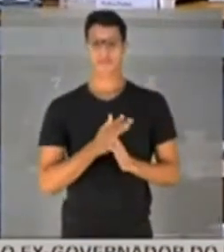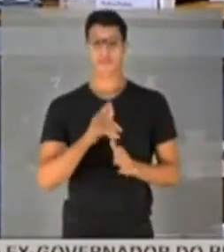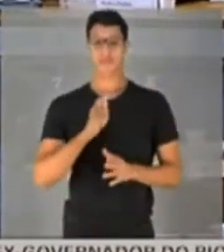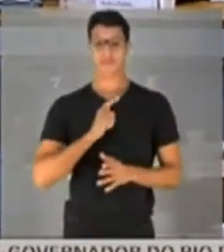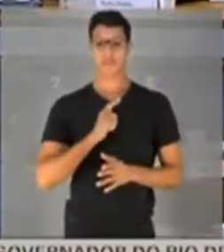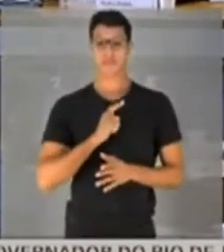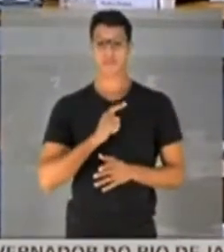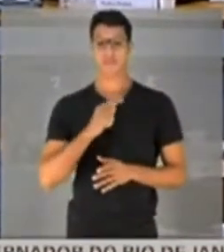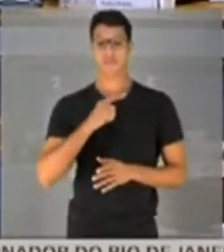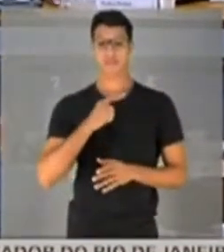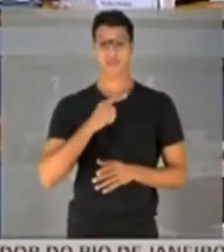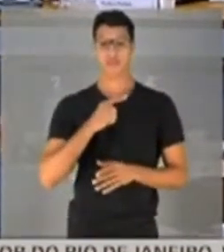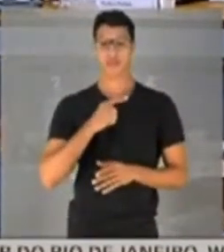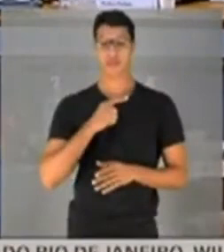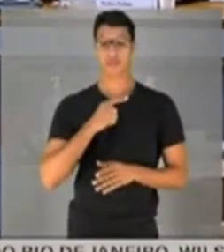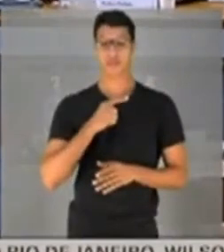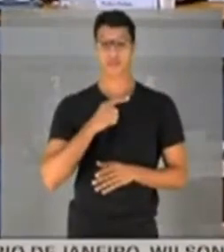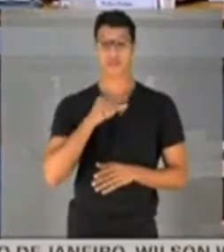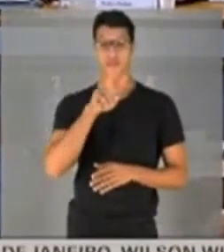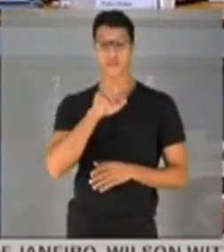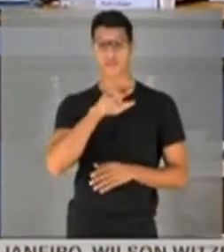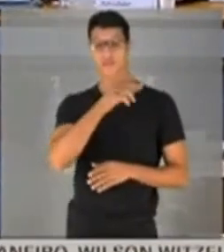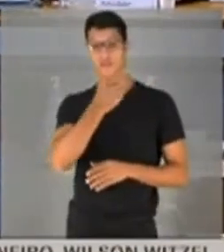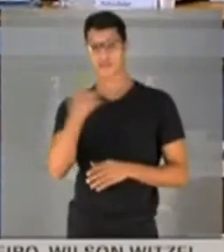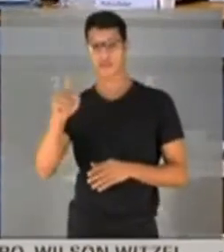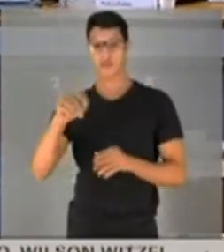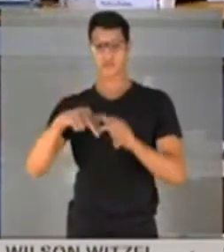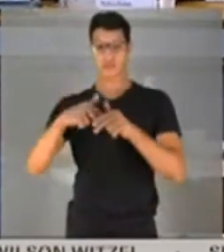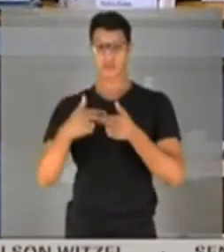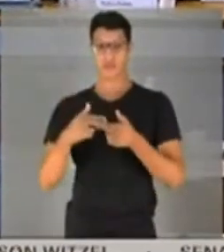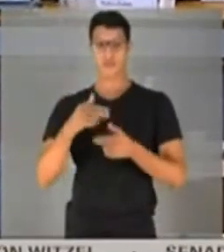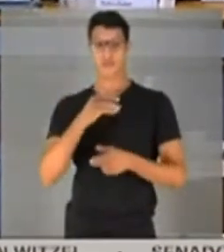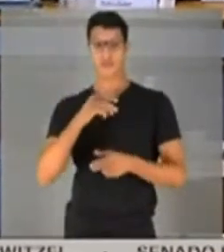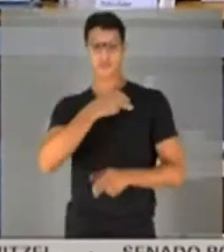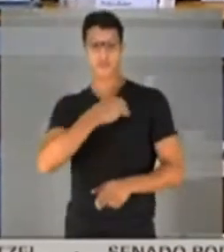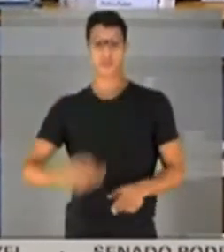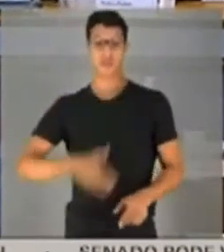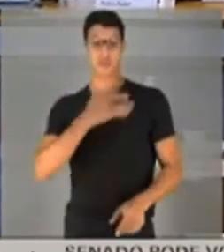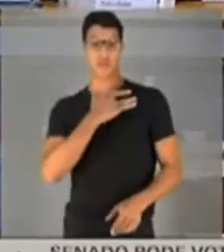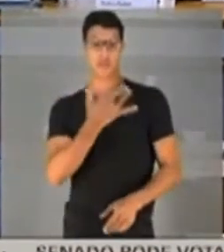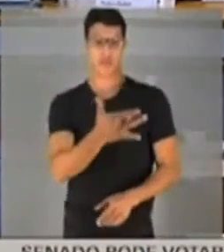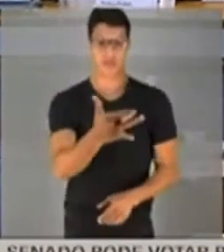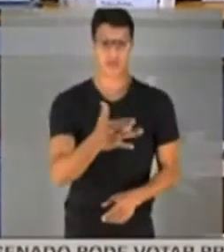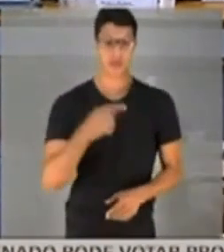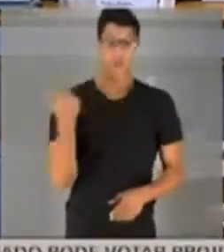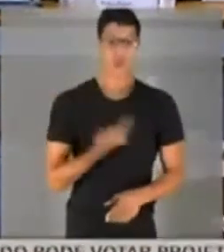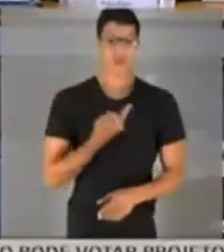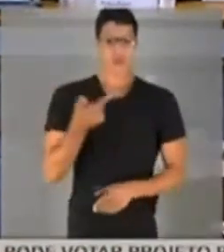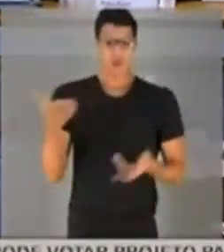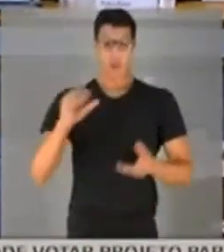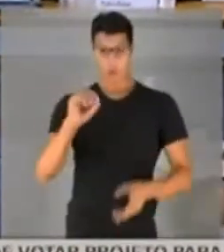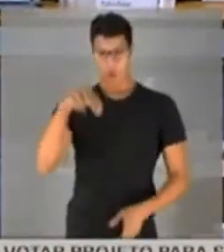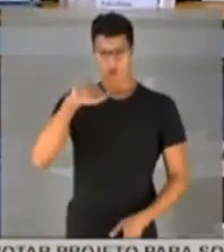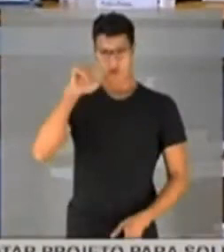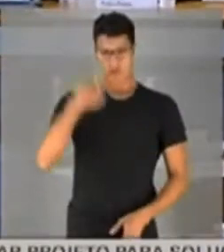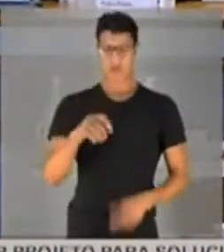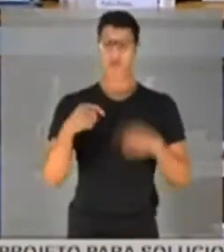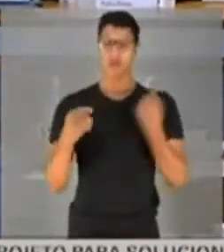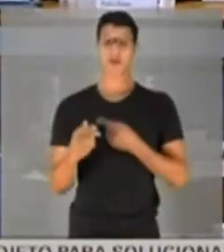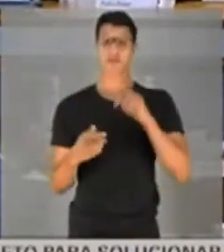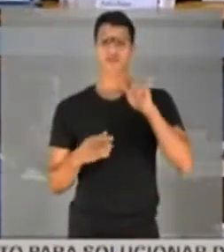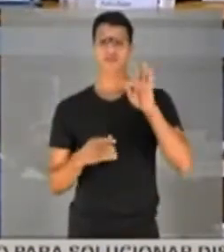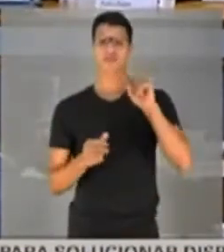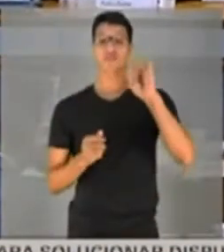tenho, é, e tenho uma versão dada pelo ministro Onix. O que nós estamos aqui atrás é do